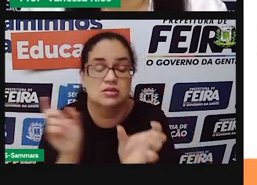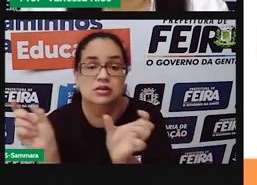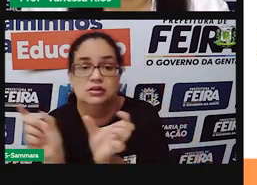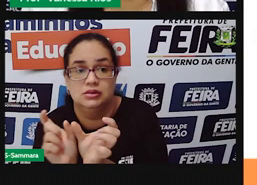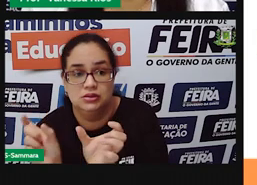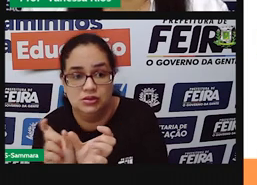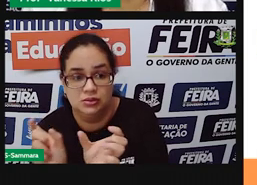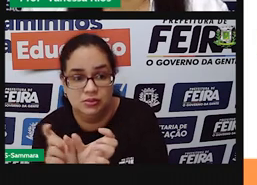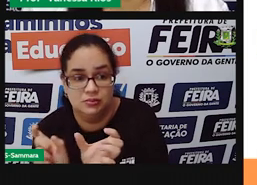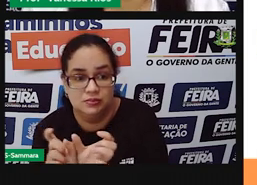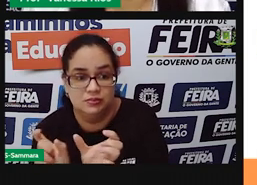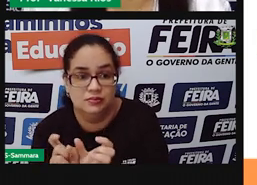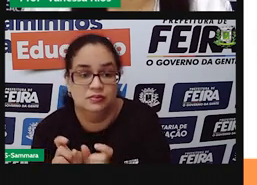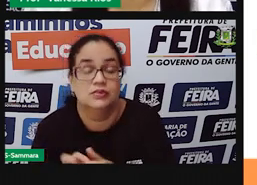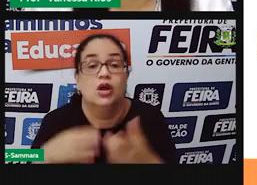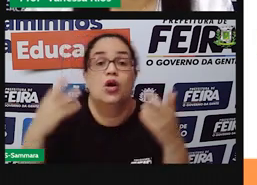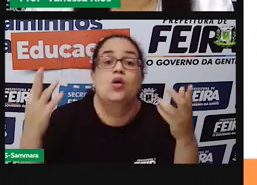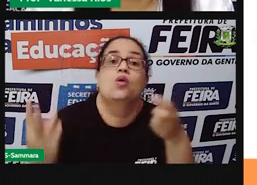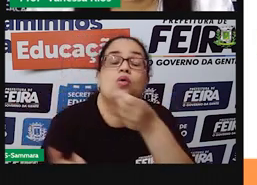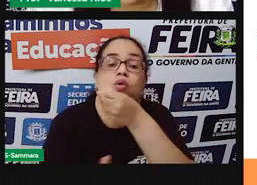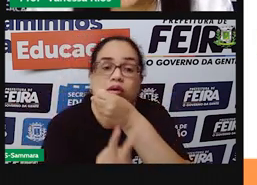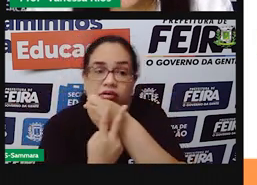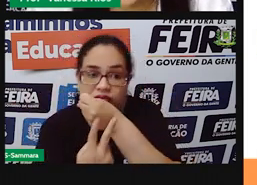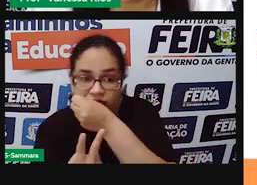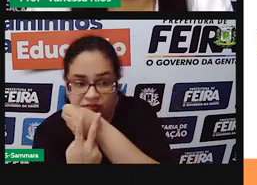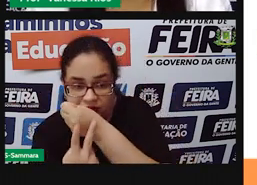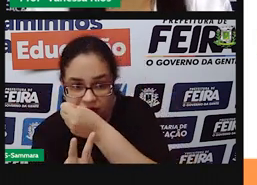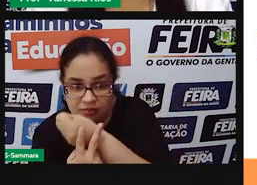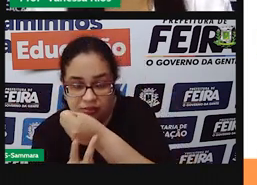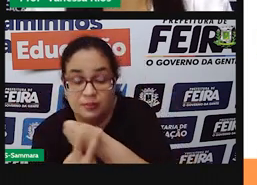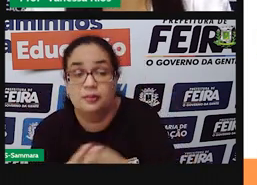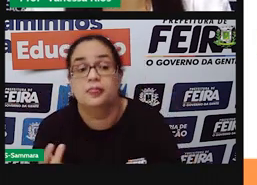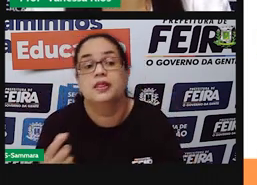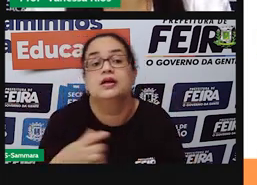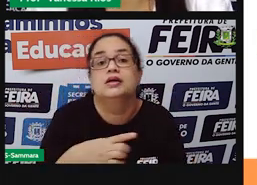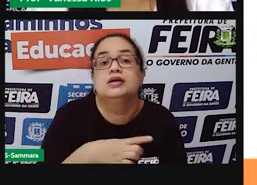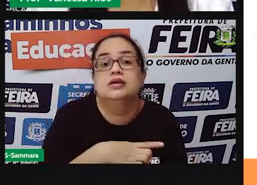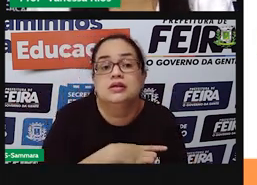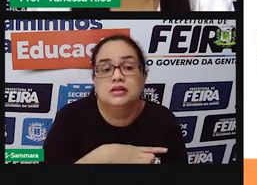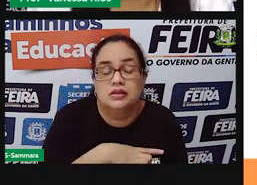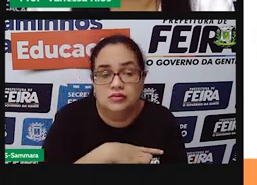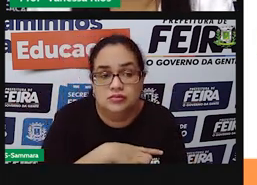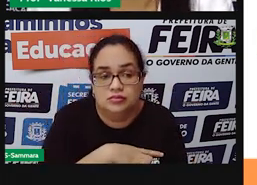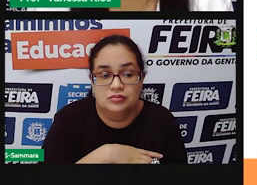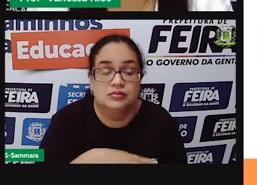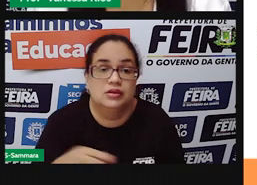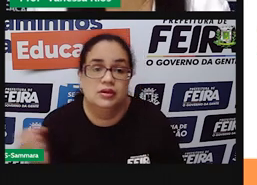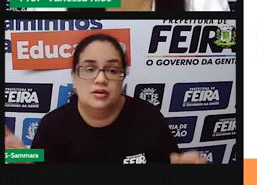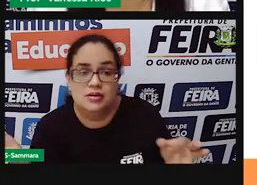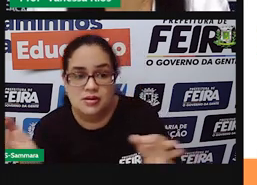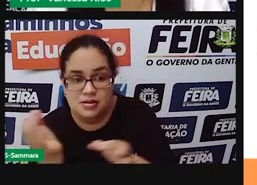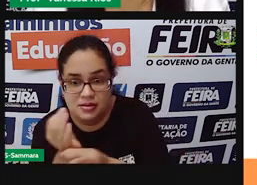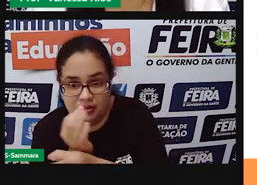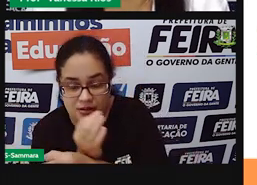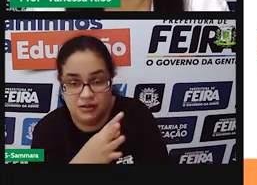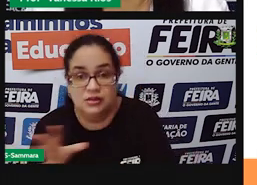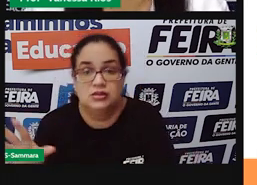observar de qual verbo, né? Eles partiram para a gente entender que essas terminações estão